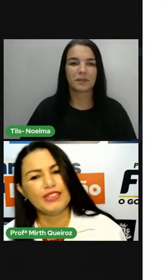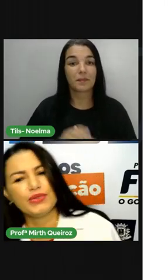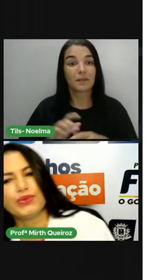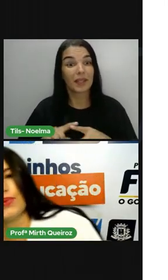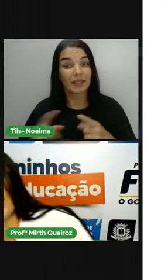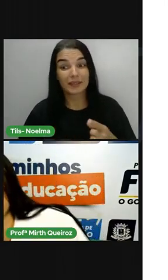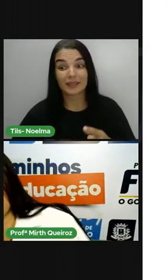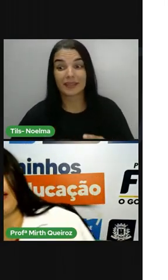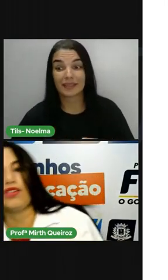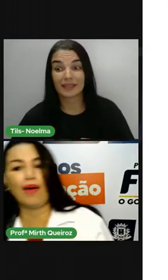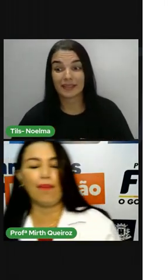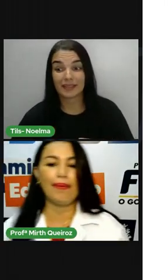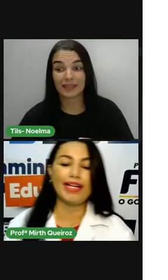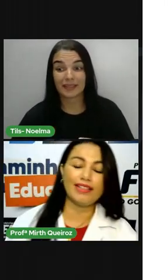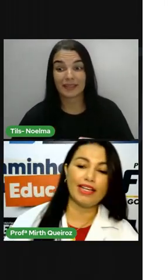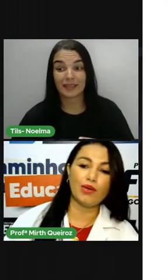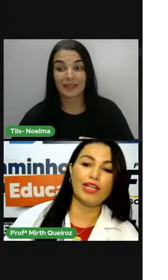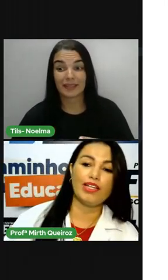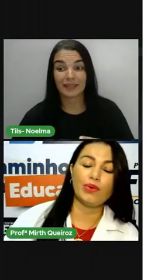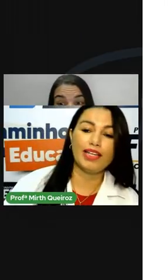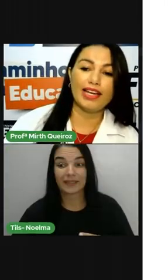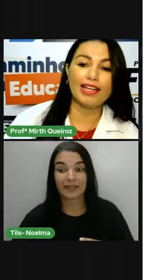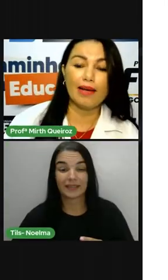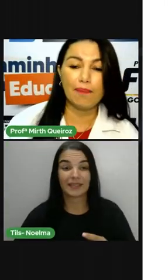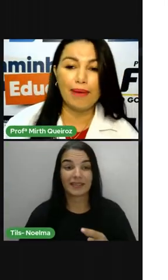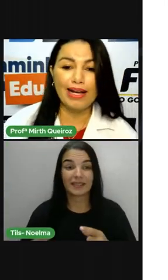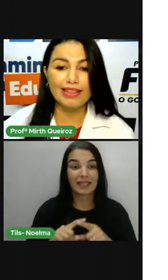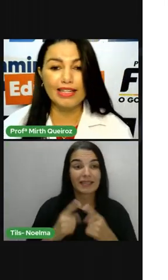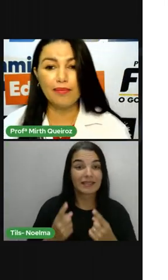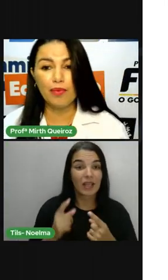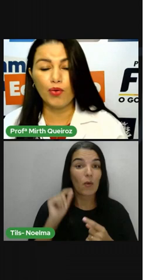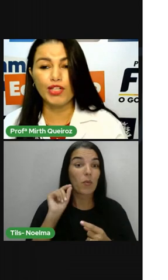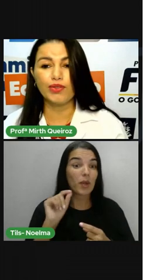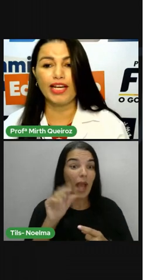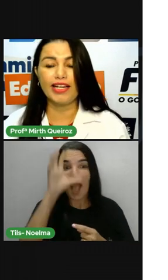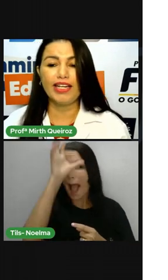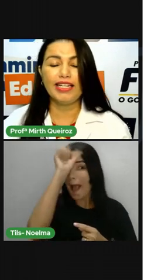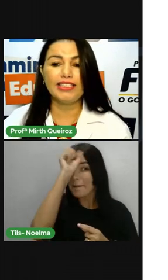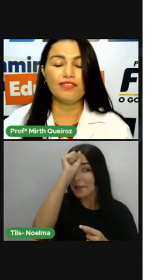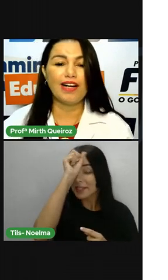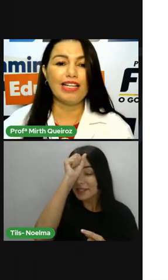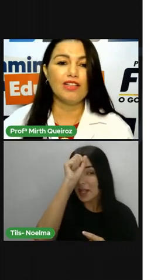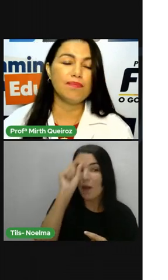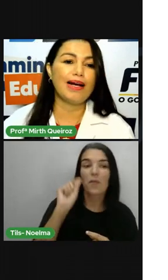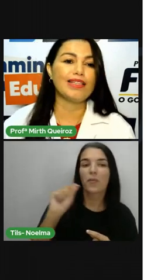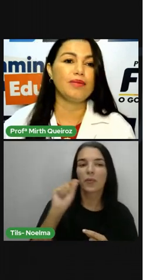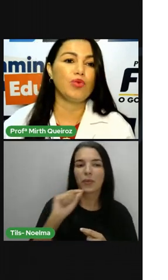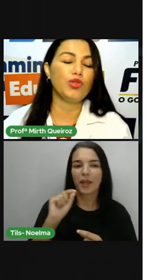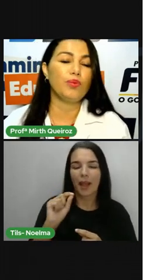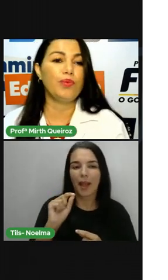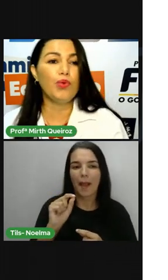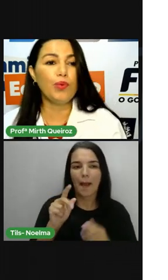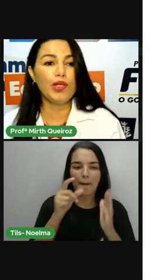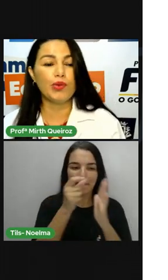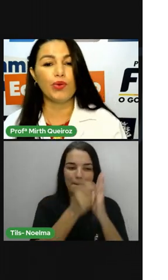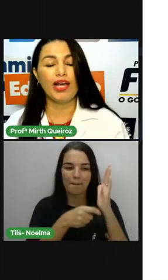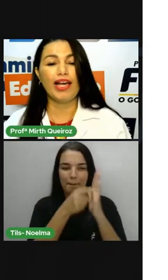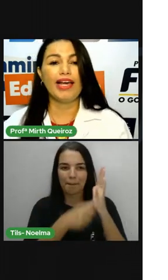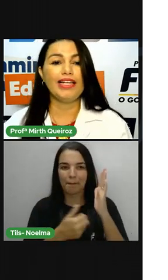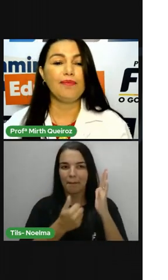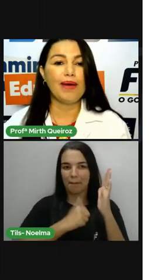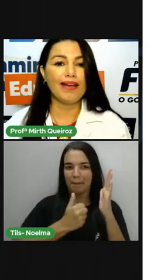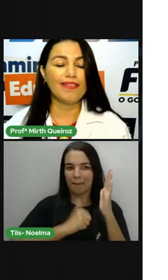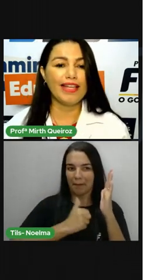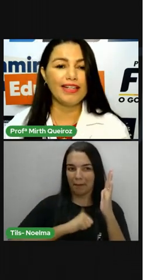Isso, aí Pedro aprendeu aí o que que é patrimônio, né? E se falando em patrimônio público,